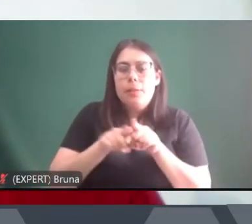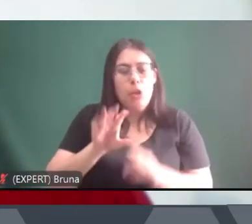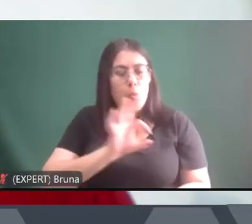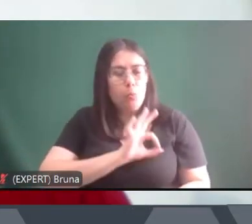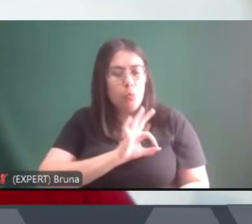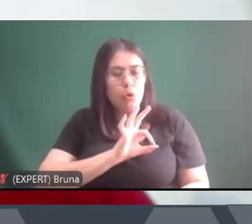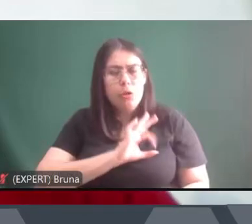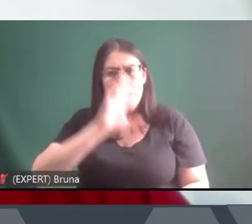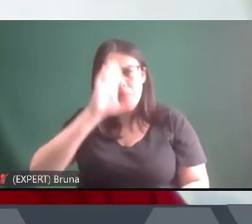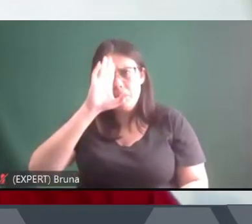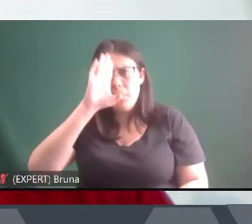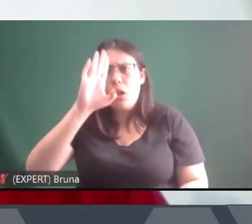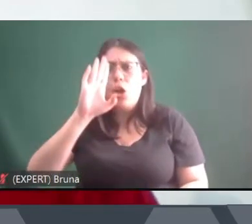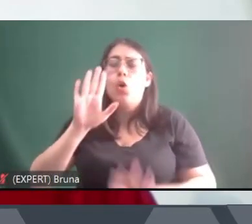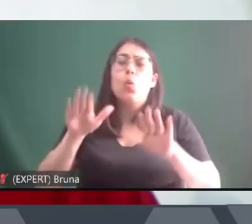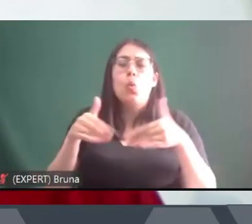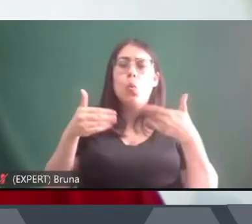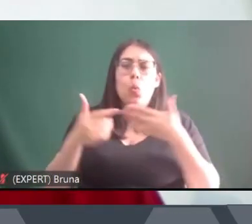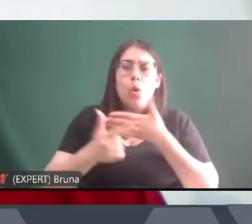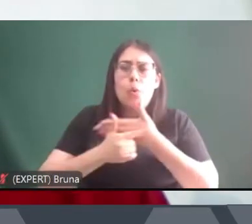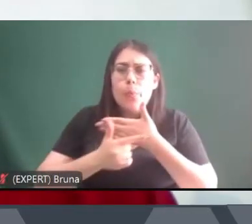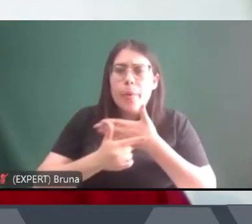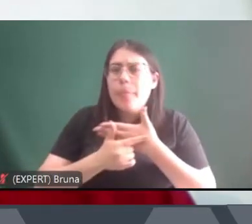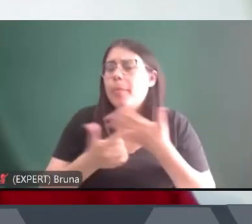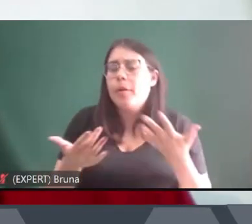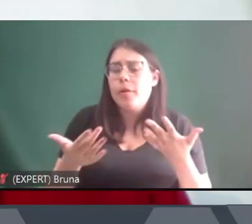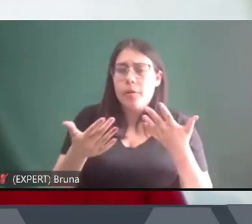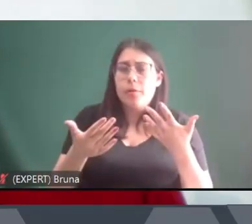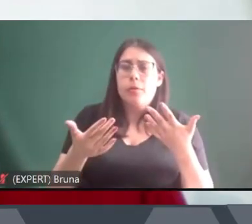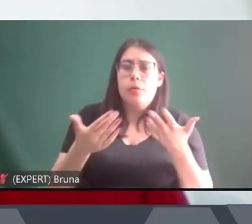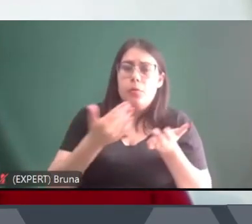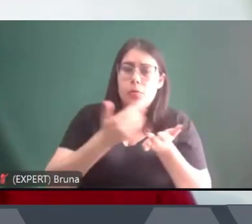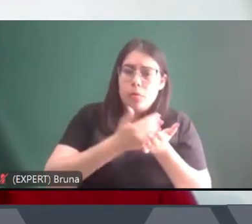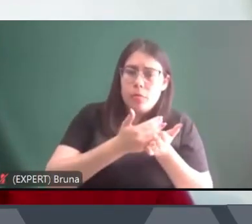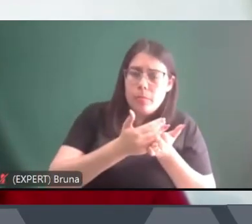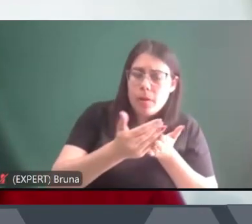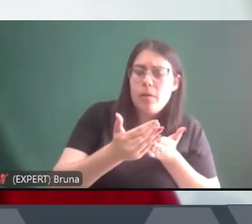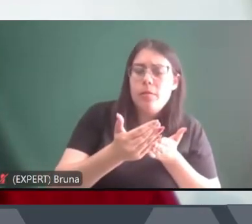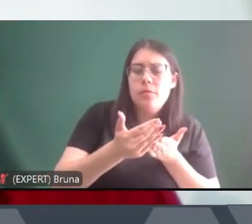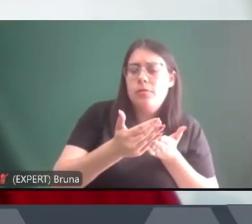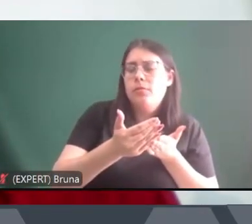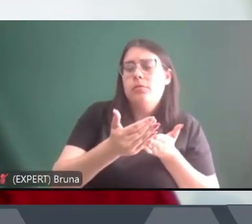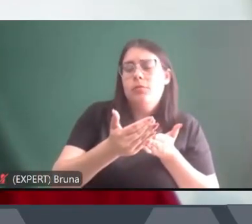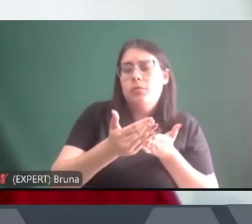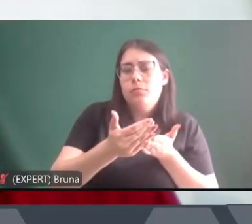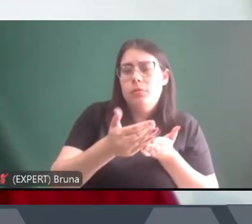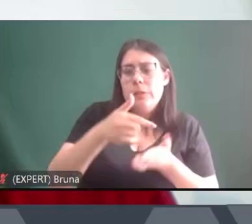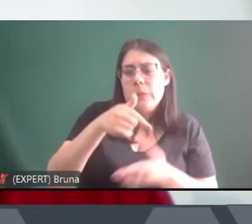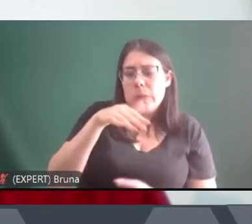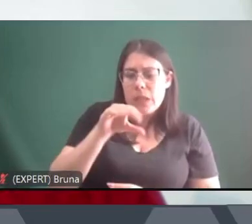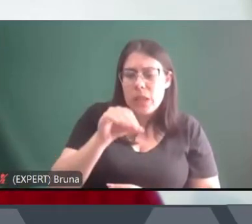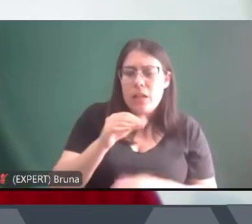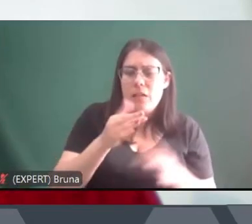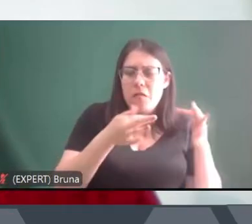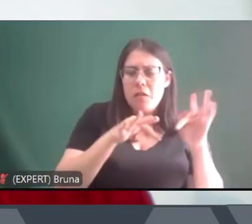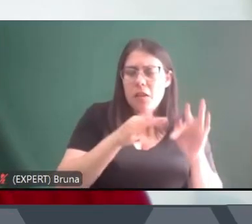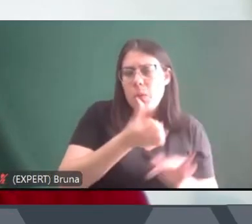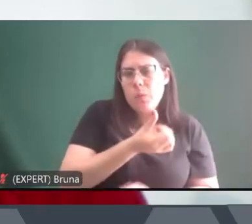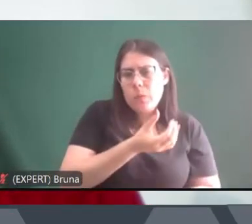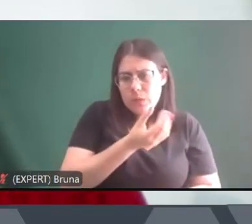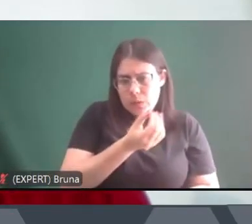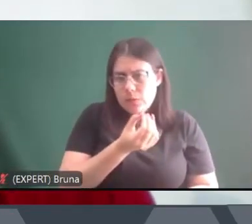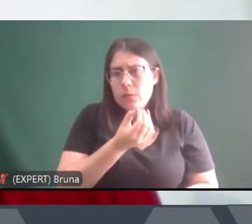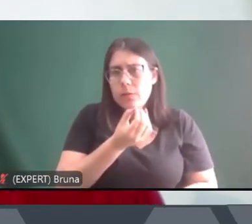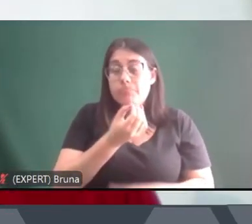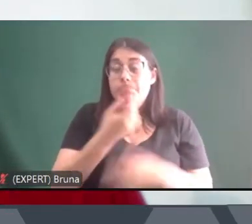no final dos anos 60 e começo dos anos 70 e no processo de urbanização brasileiro, que também acaba sendo fundamental